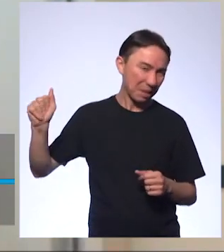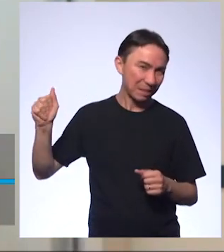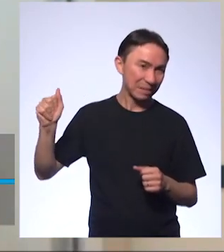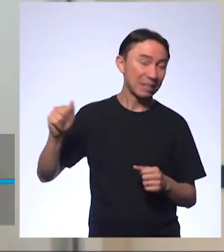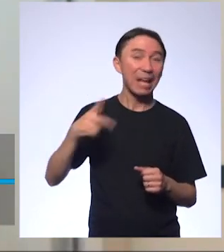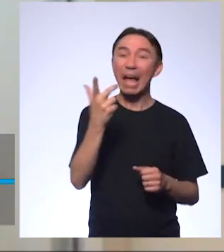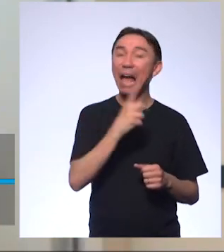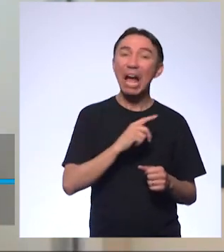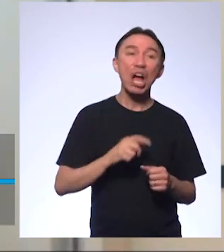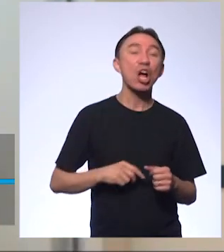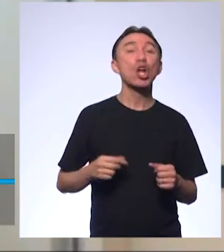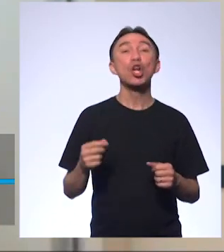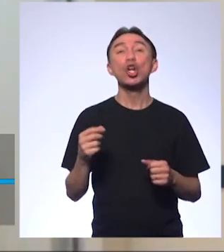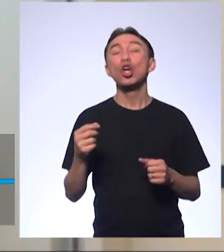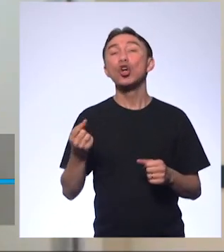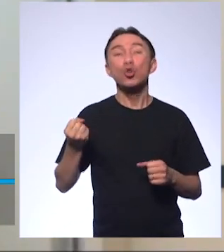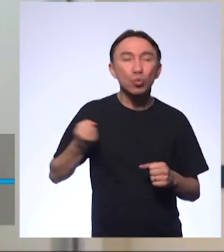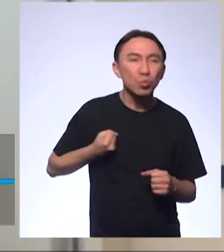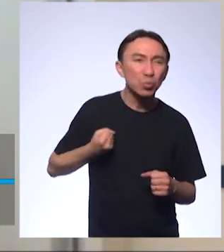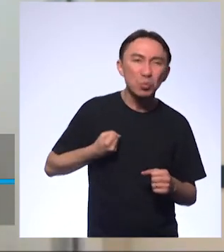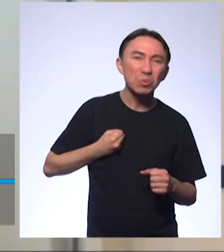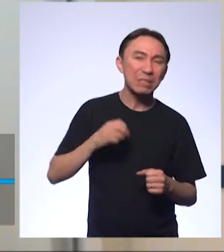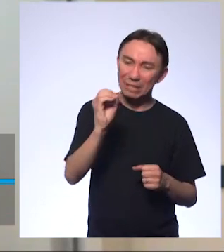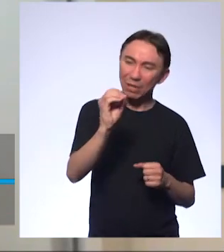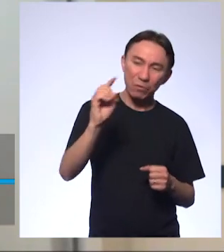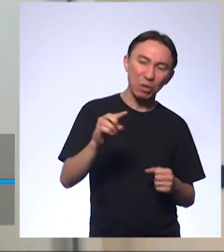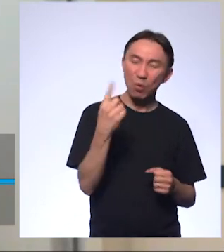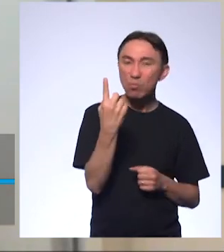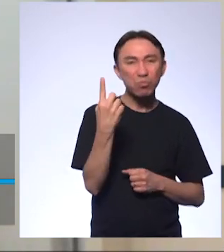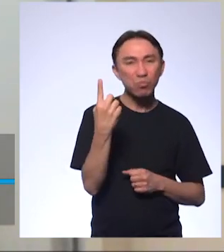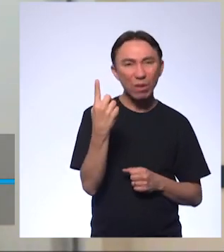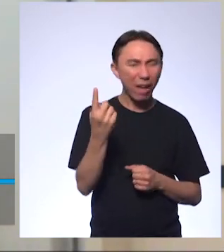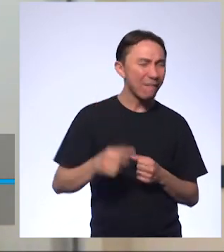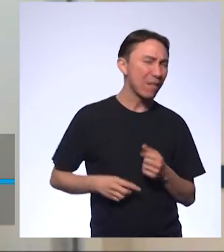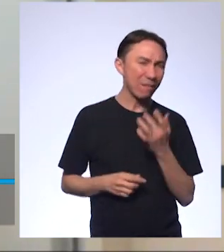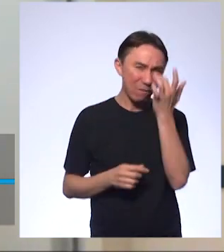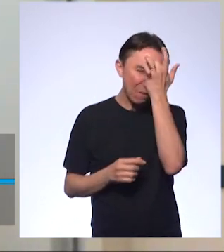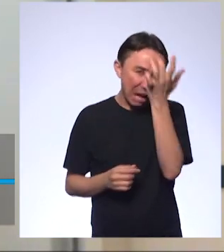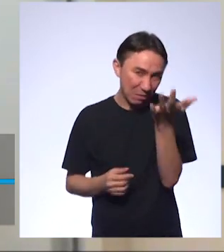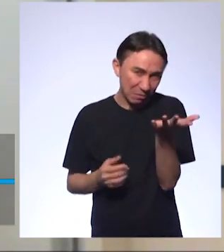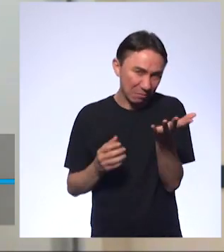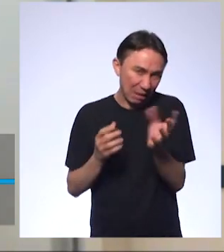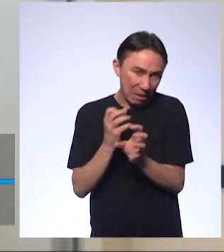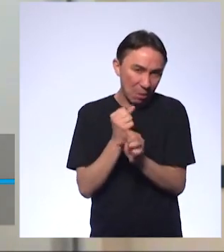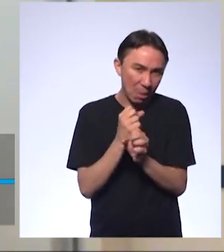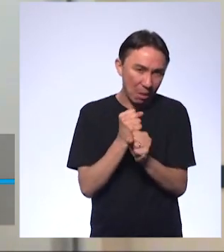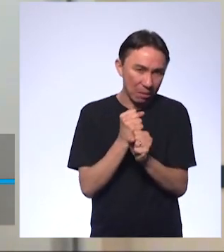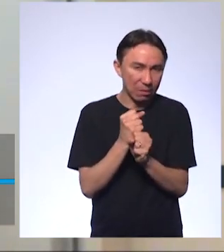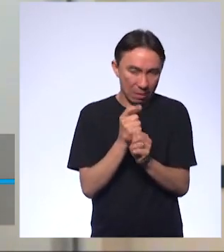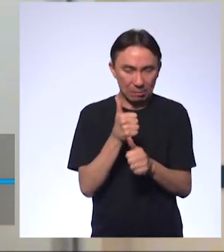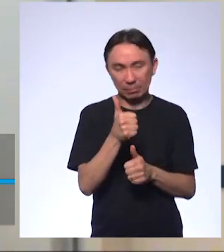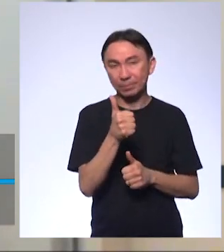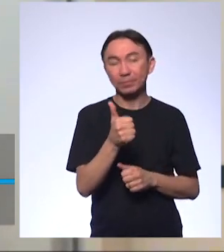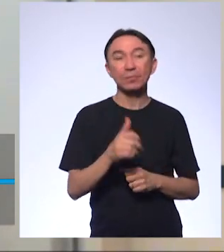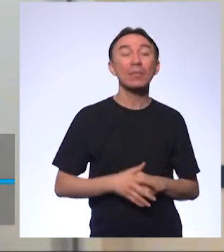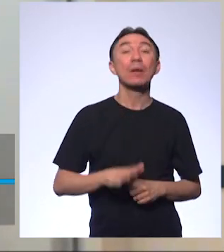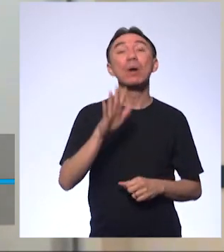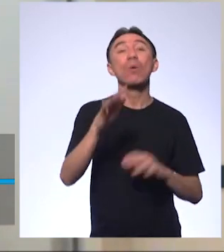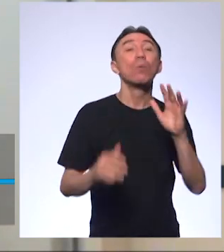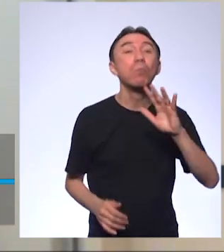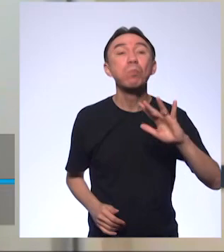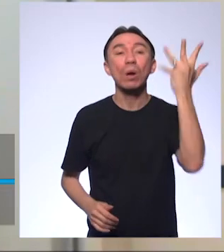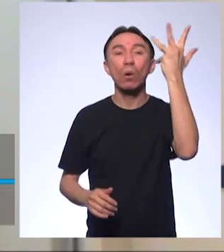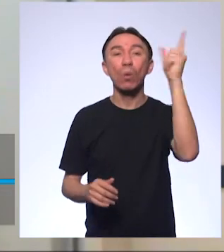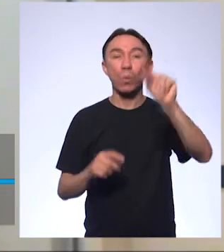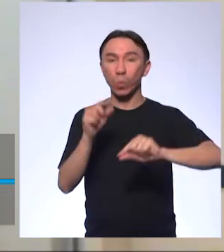ser números com 0,1, por exemplo, que é o número mais fácil de fazer o cálculo. Mas o que acontece? Se a gente